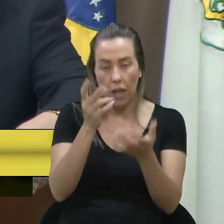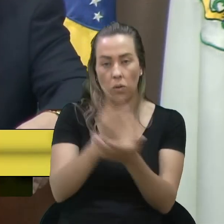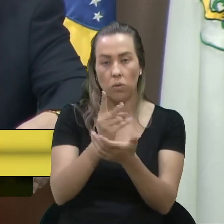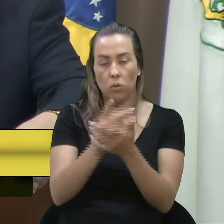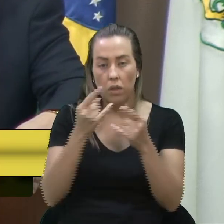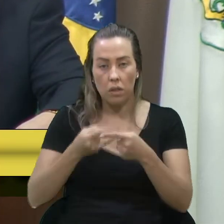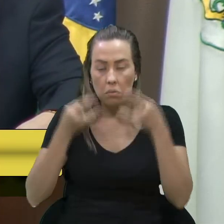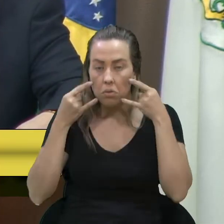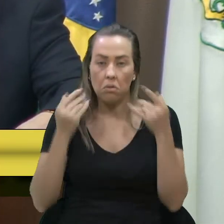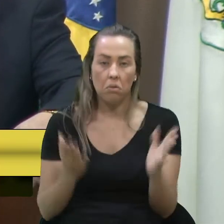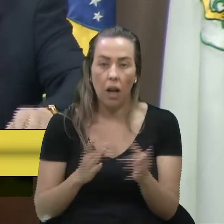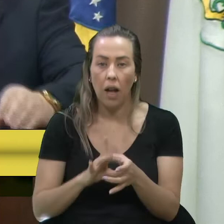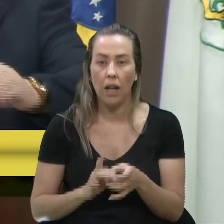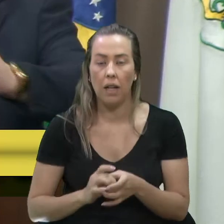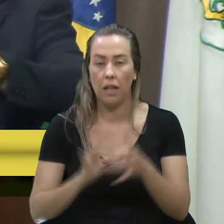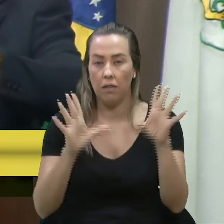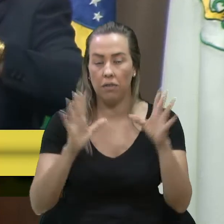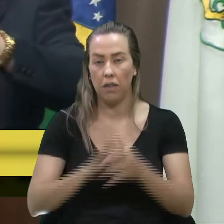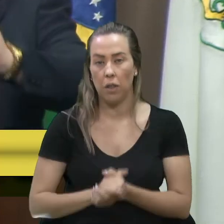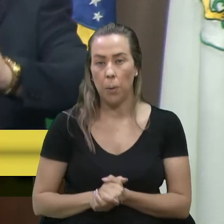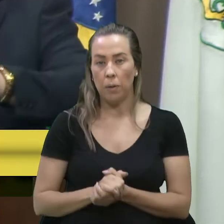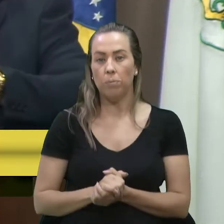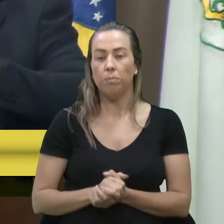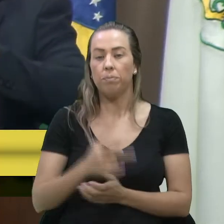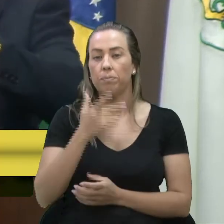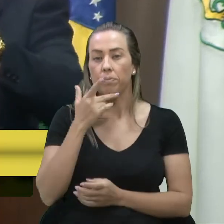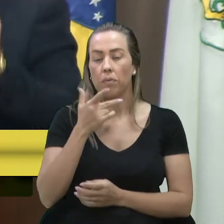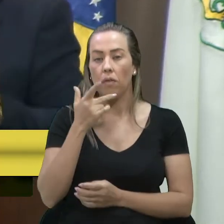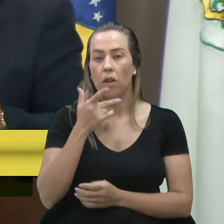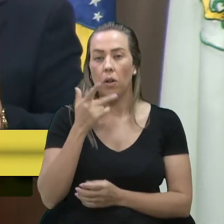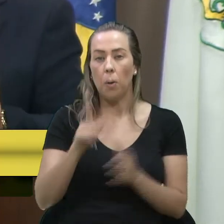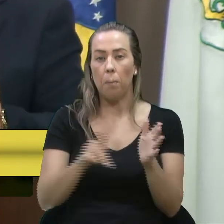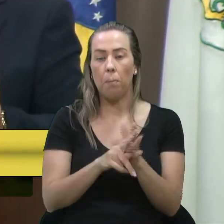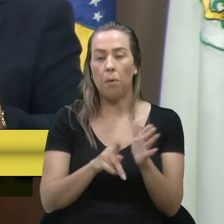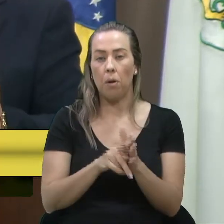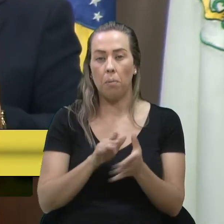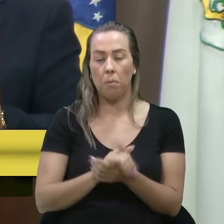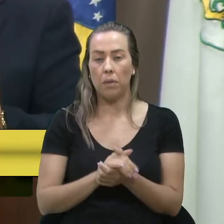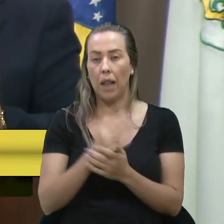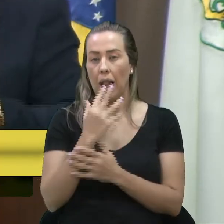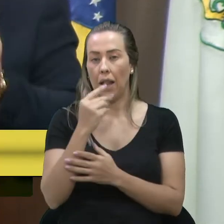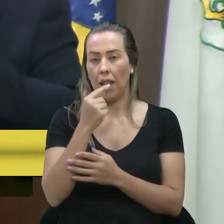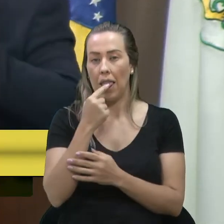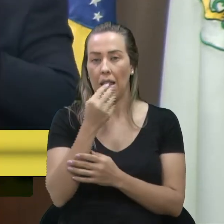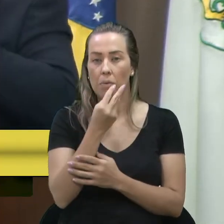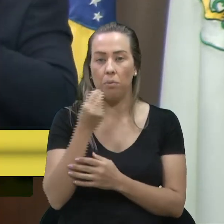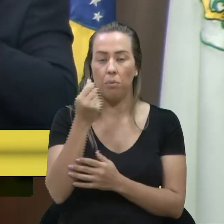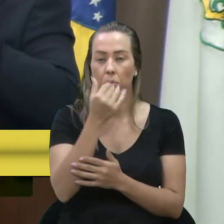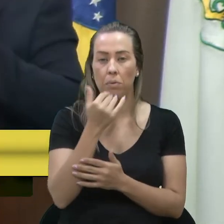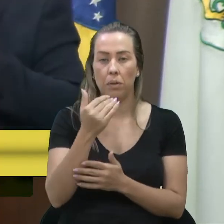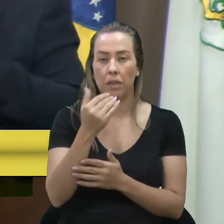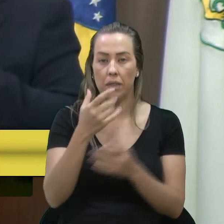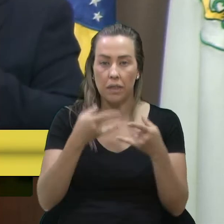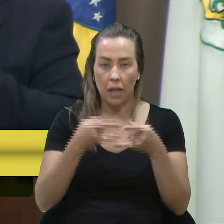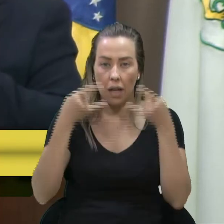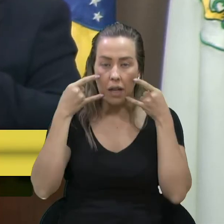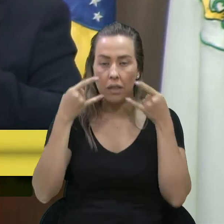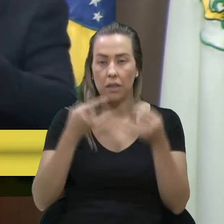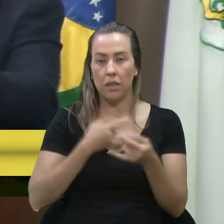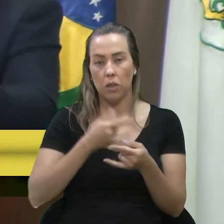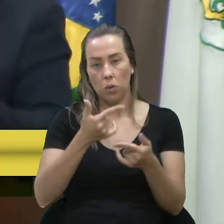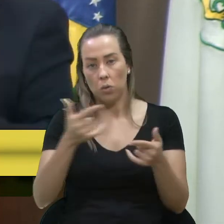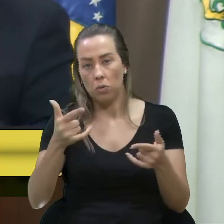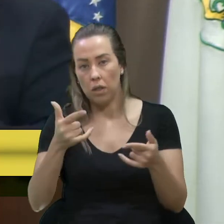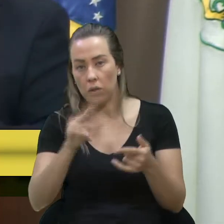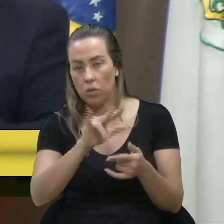foi como eu falei. Se for a questão que foi falada aqui das gotículas de saliva, bom, se você está protegido e eu estou sem,